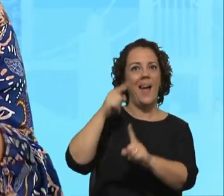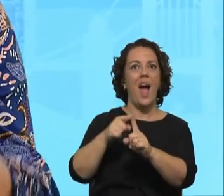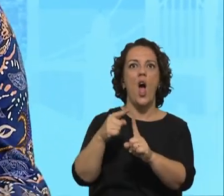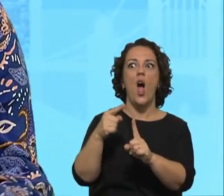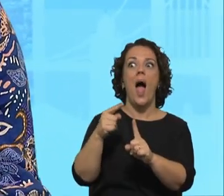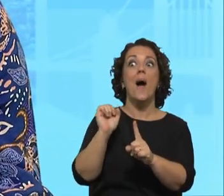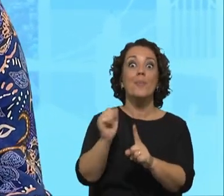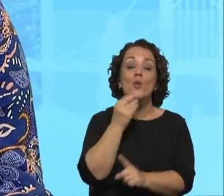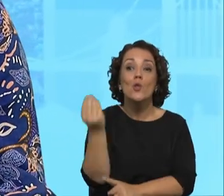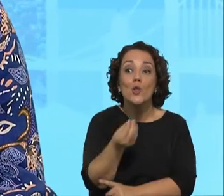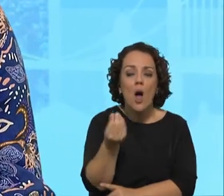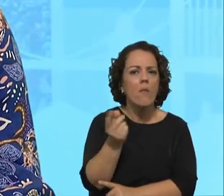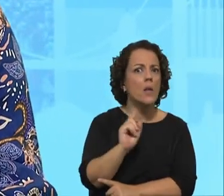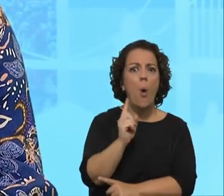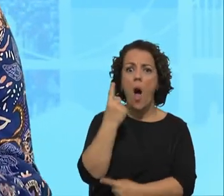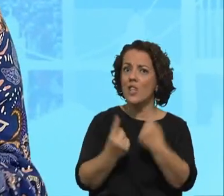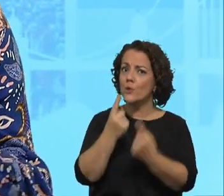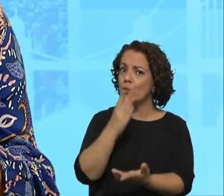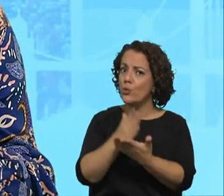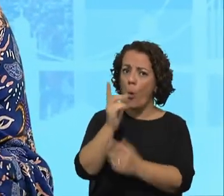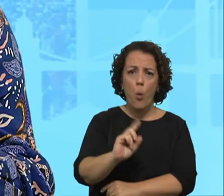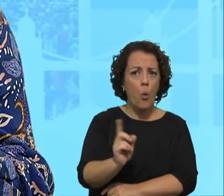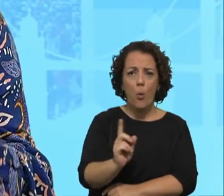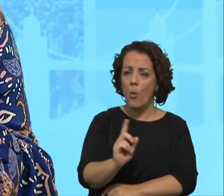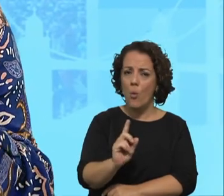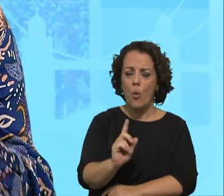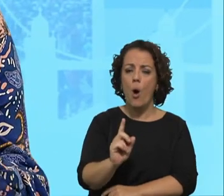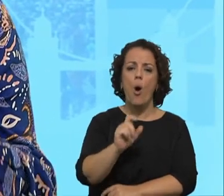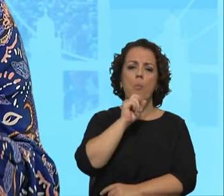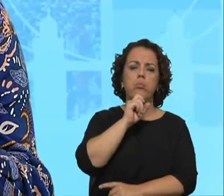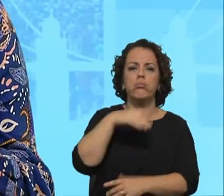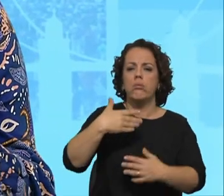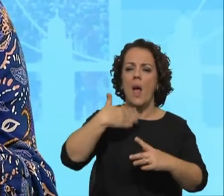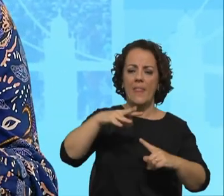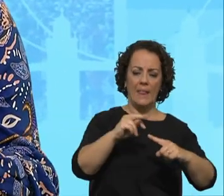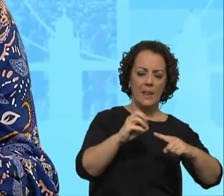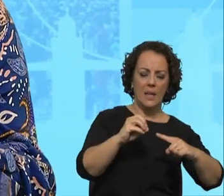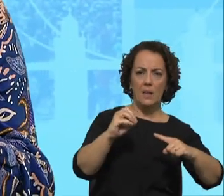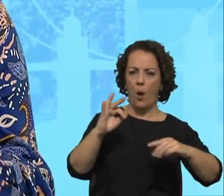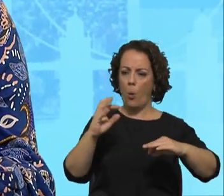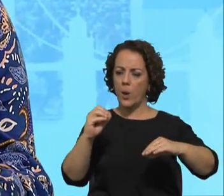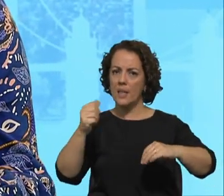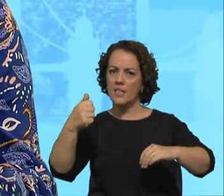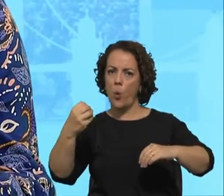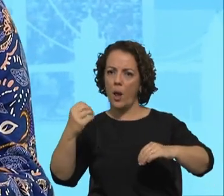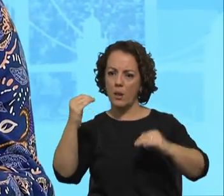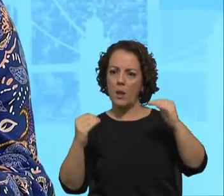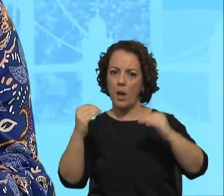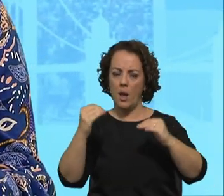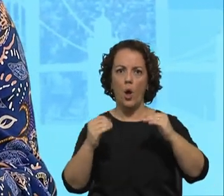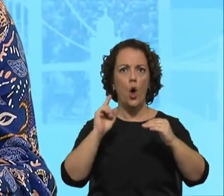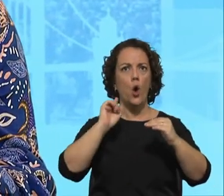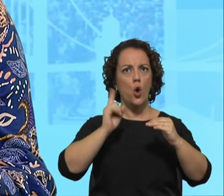nas pessoas mais novas, mas às vezes não é só por aí, porque depois há aqui uma faixa, se calhar dos 30, 40, 50 anos, que também vai aparecendo no